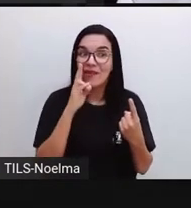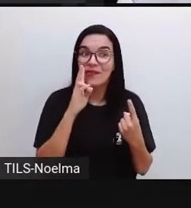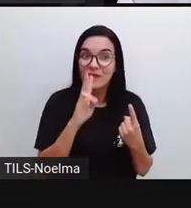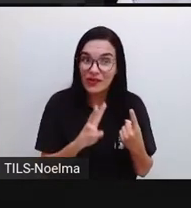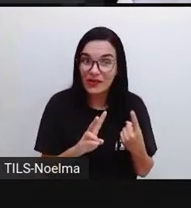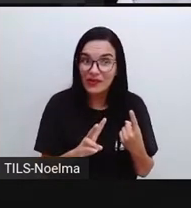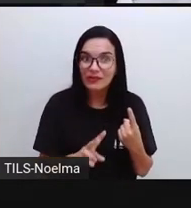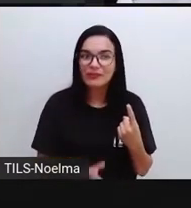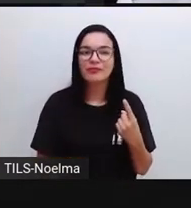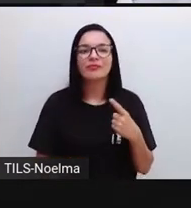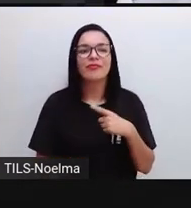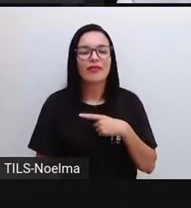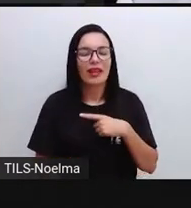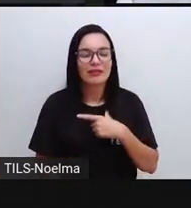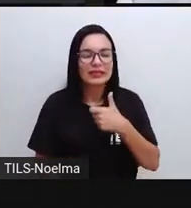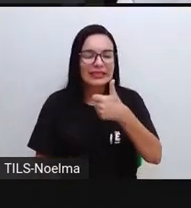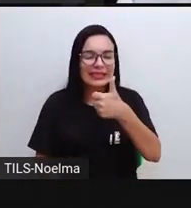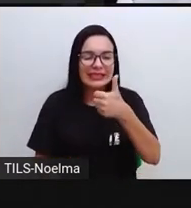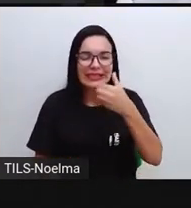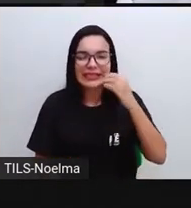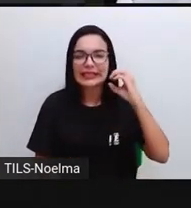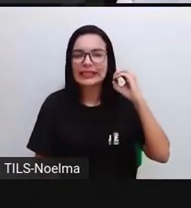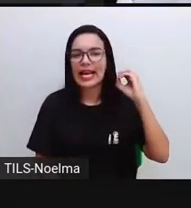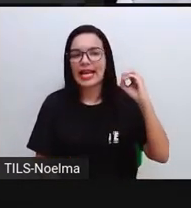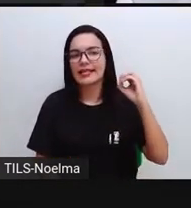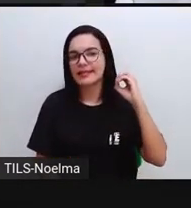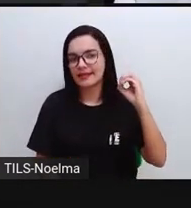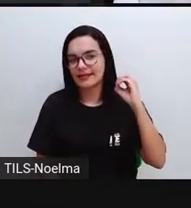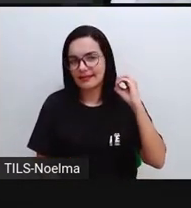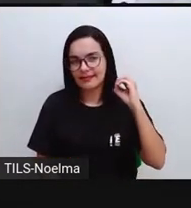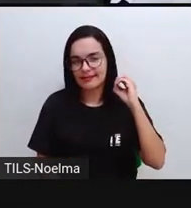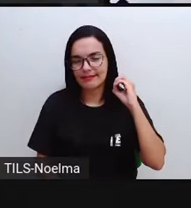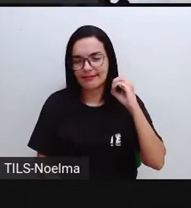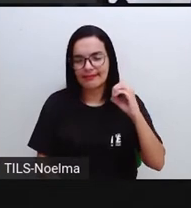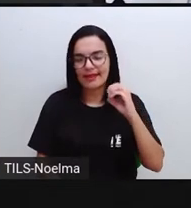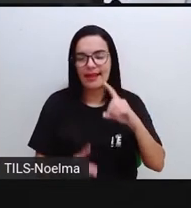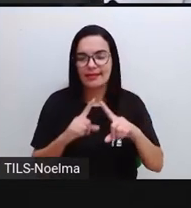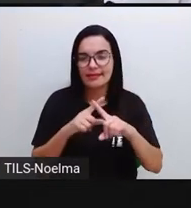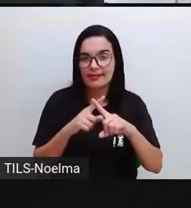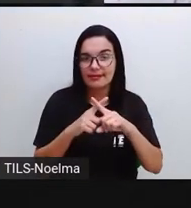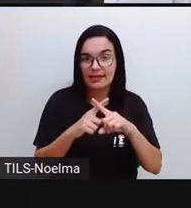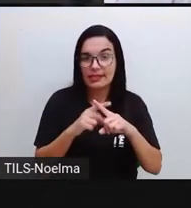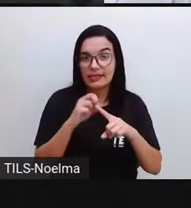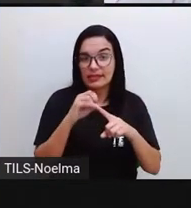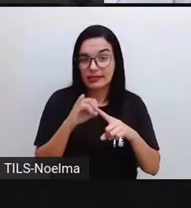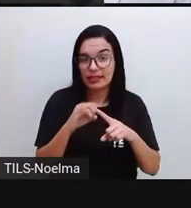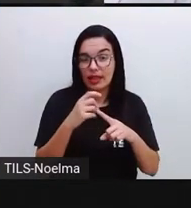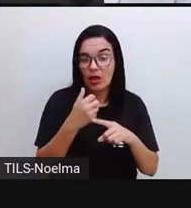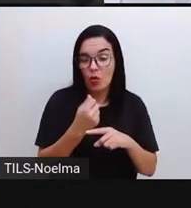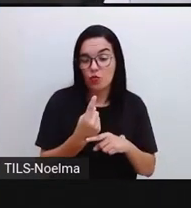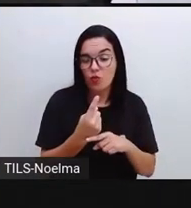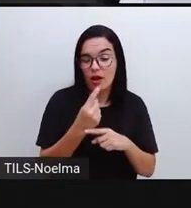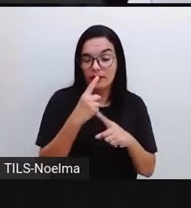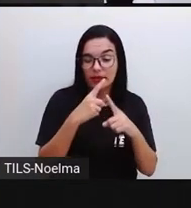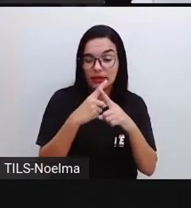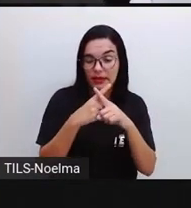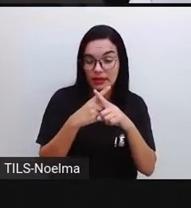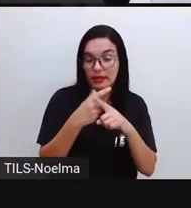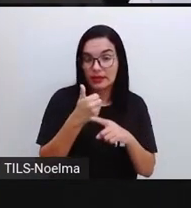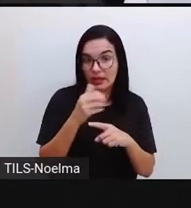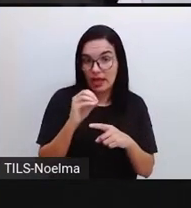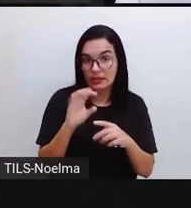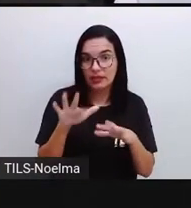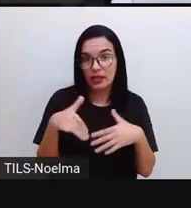4, 5, 6, 7, 8, 9, 10. Então, se o número 1 apareceu 10